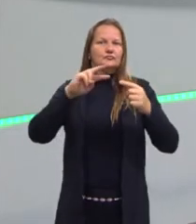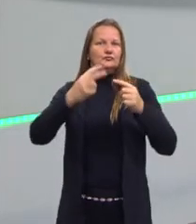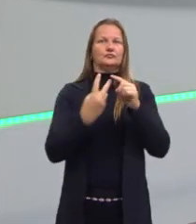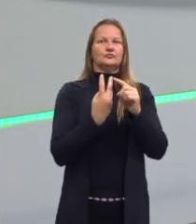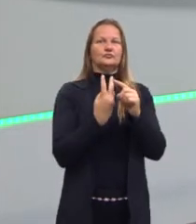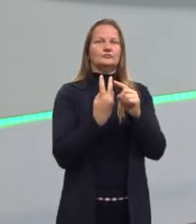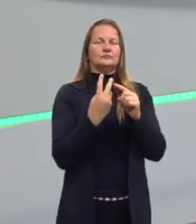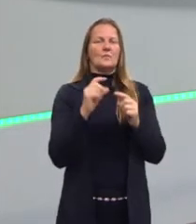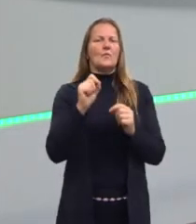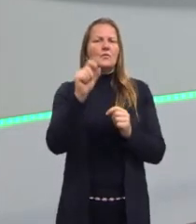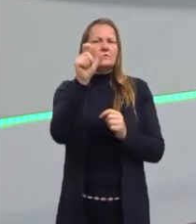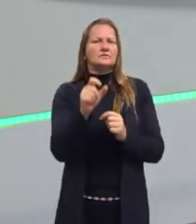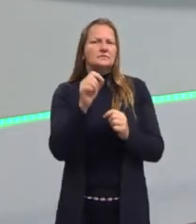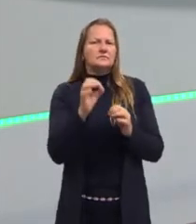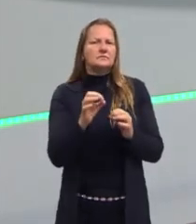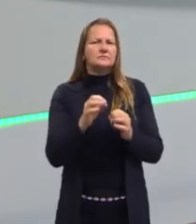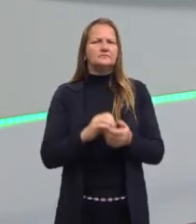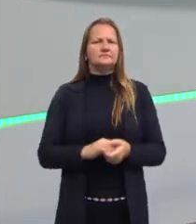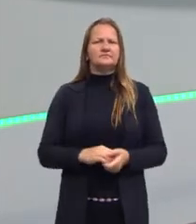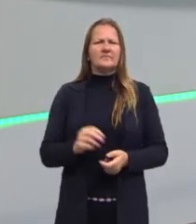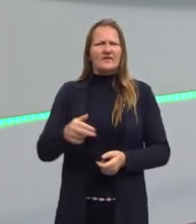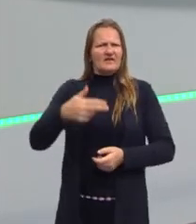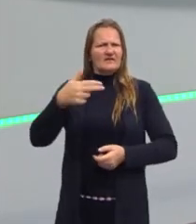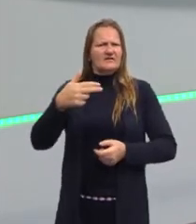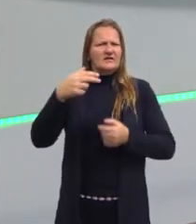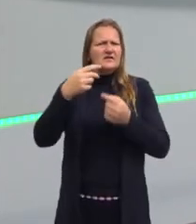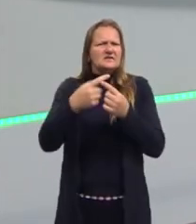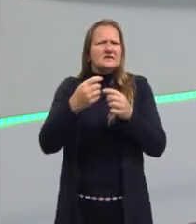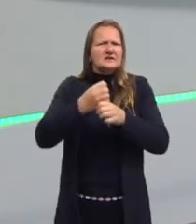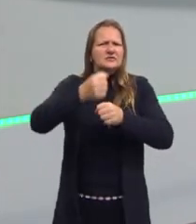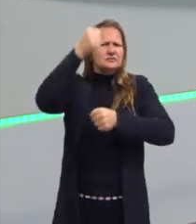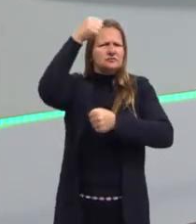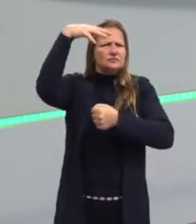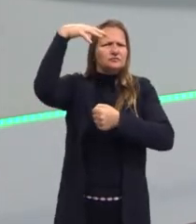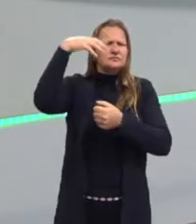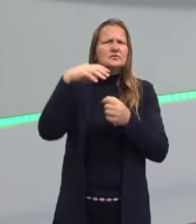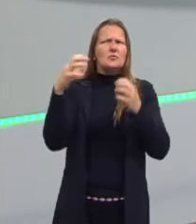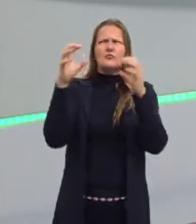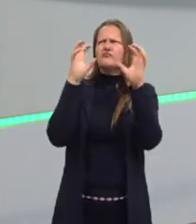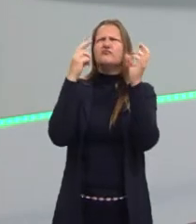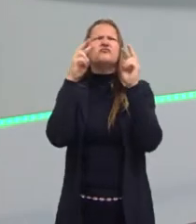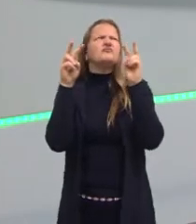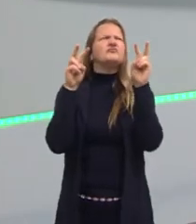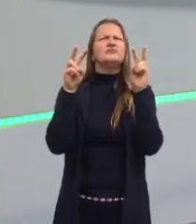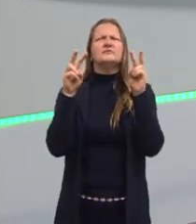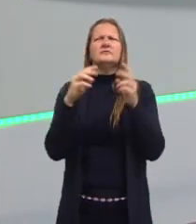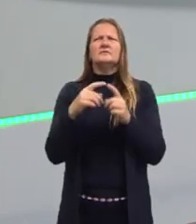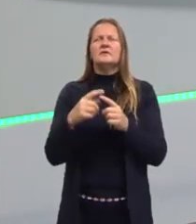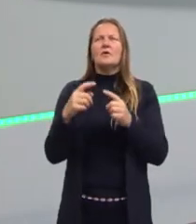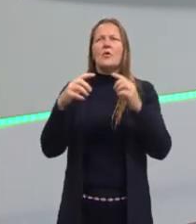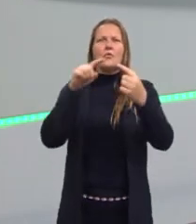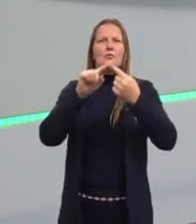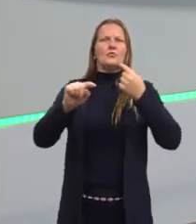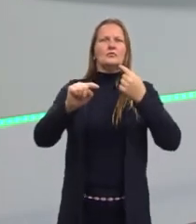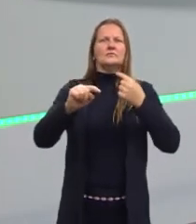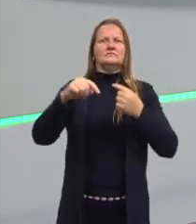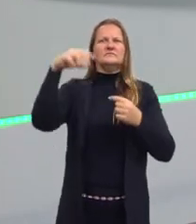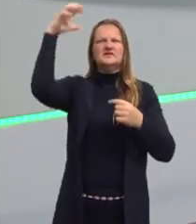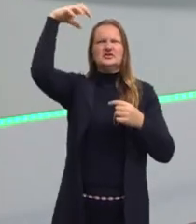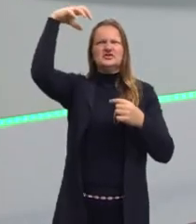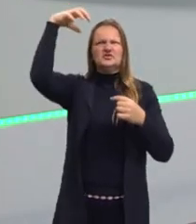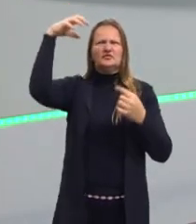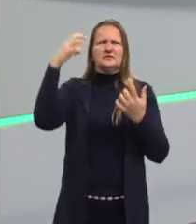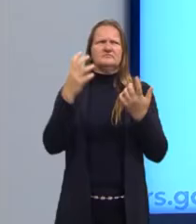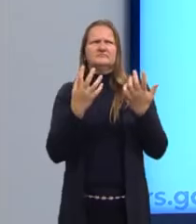tempo está armado, é lógico que vai chover. Porque não entraria em contradições com os nossos